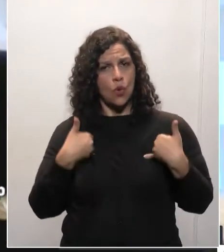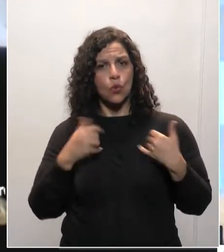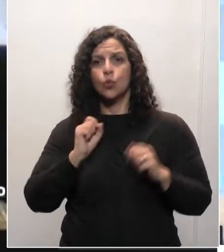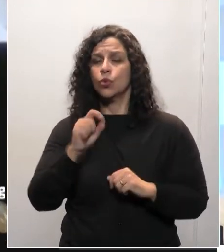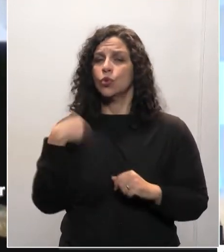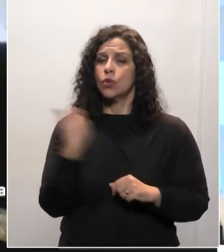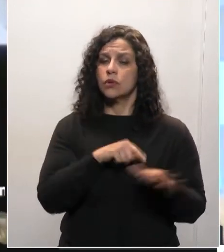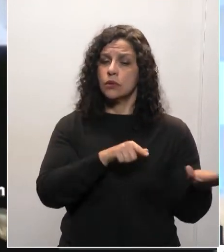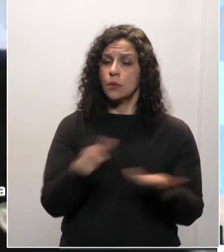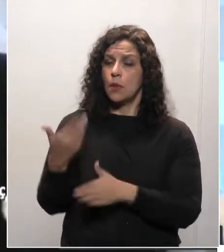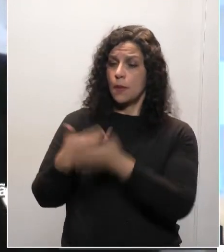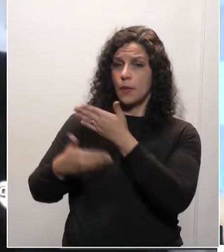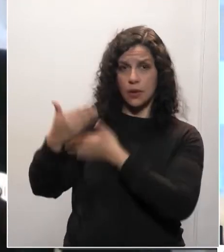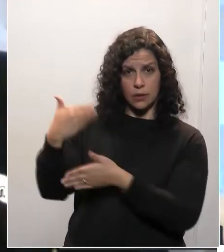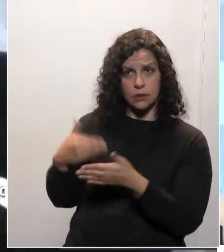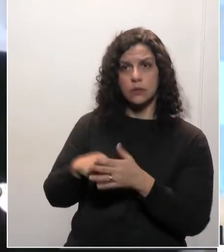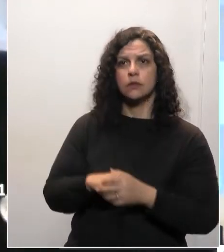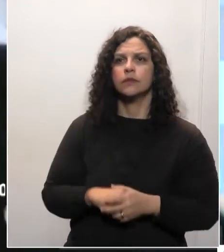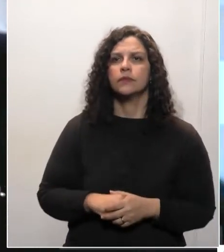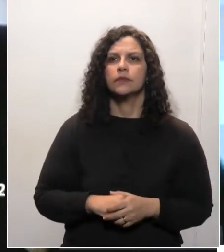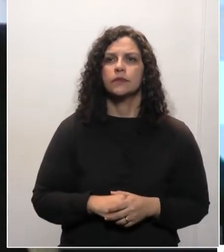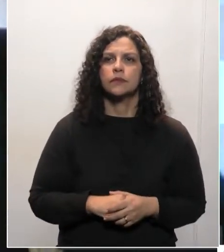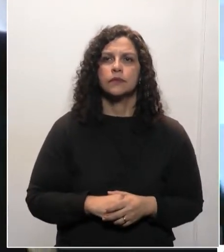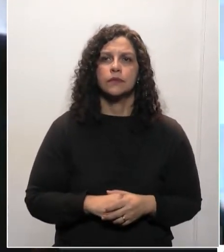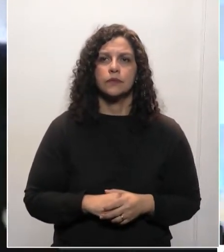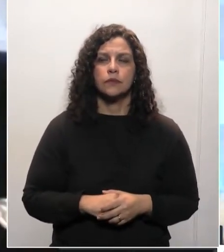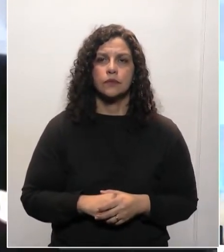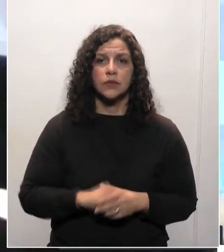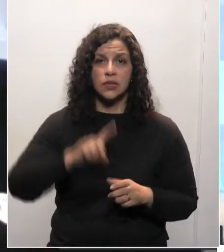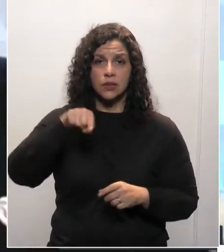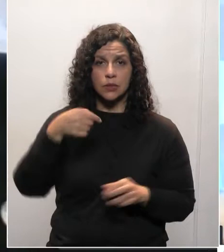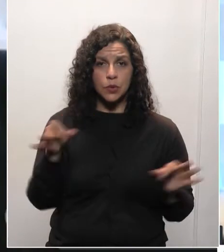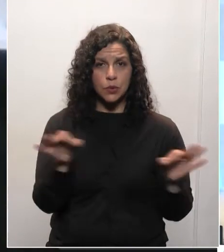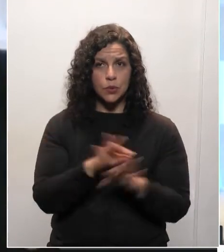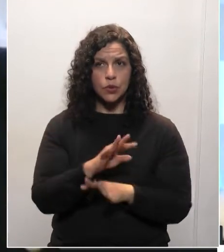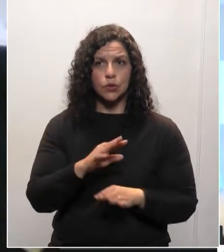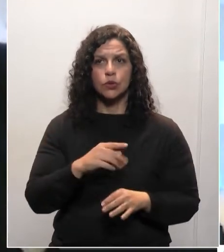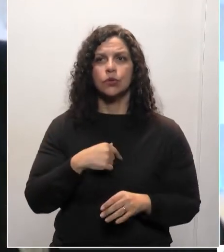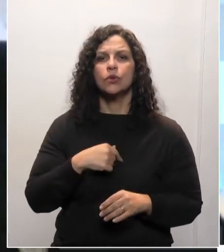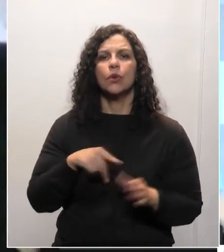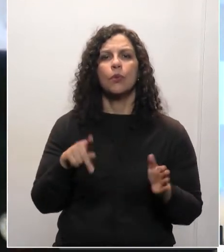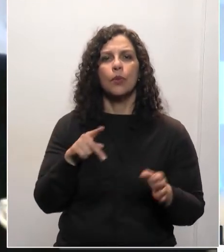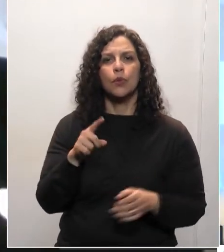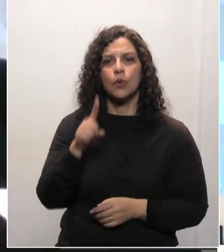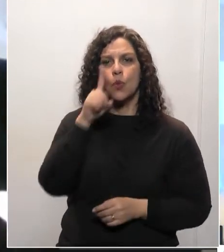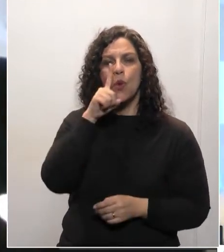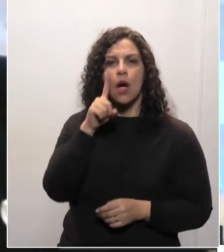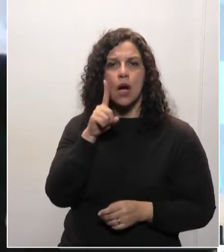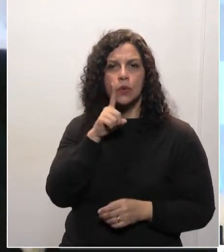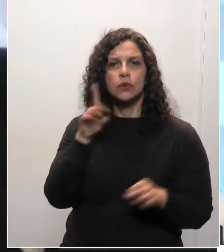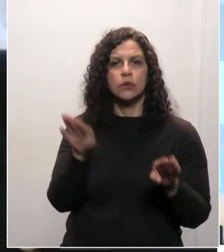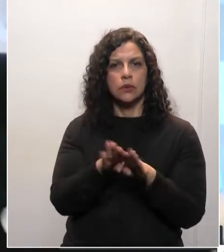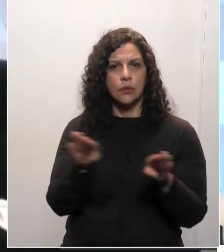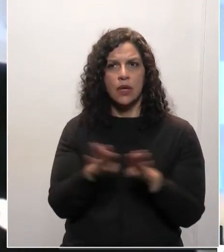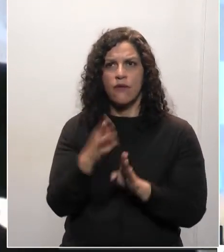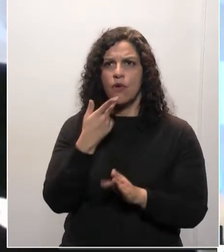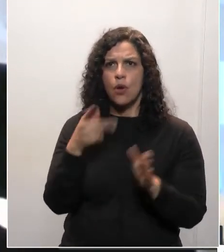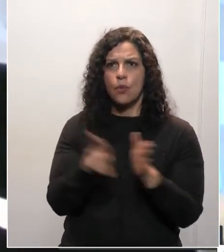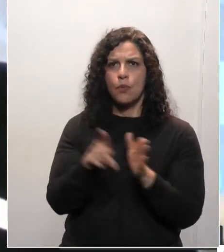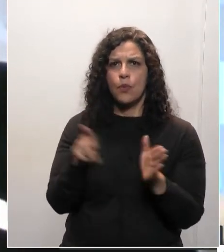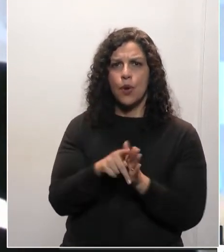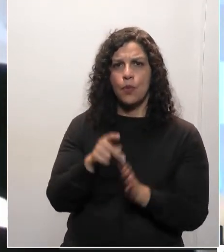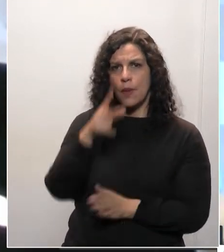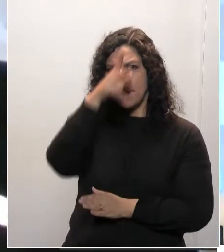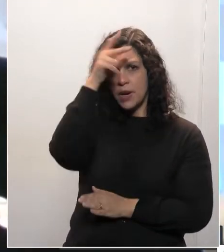que, na semana passada, após a decisão do nosso presidente estadual, João Arruda, de ser pré-candidato a